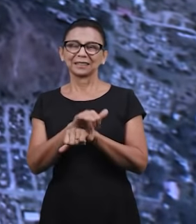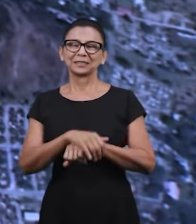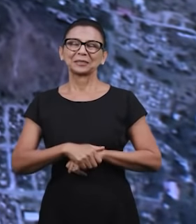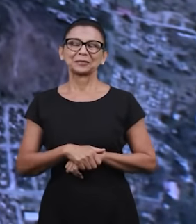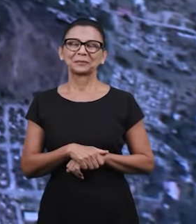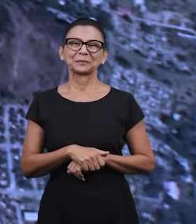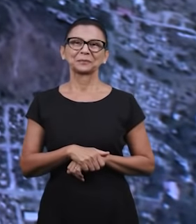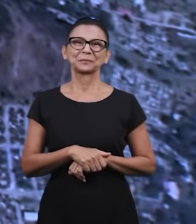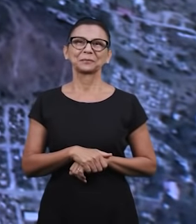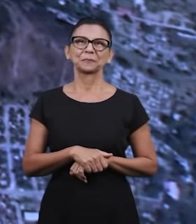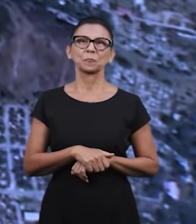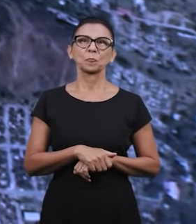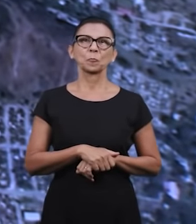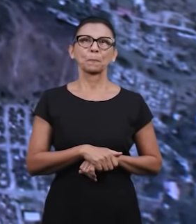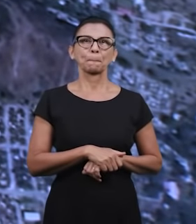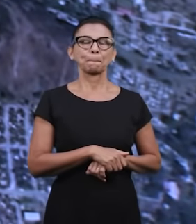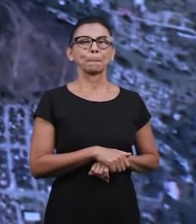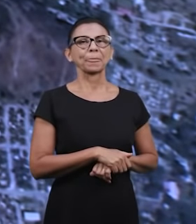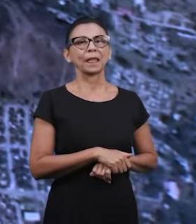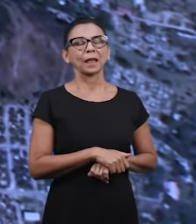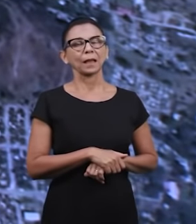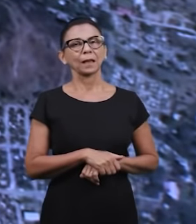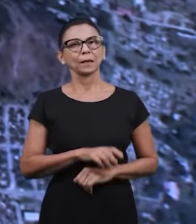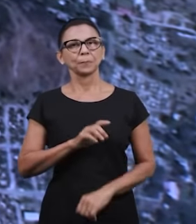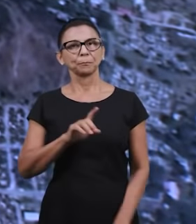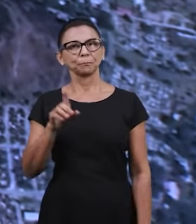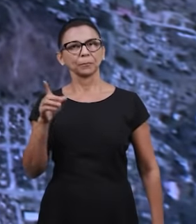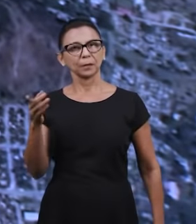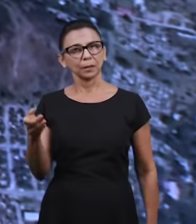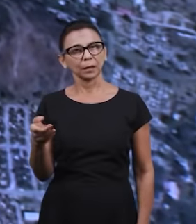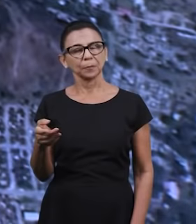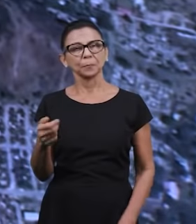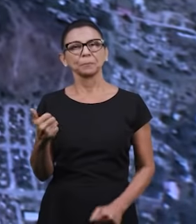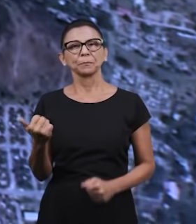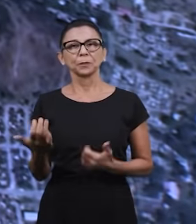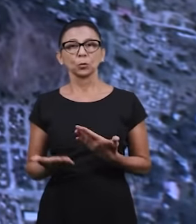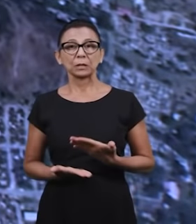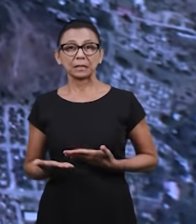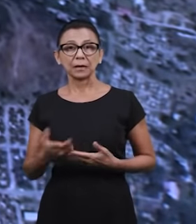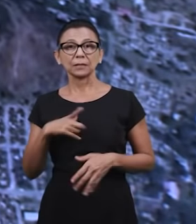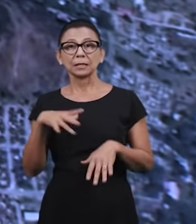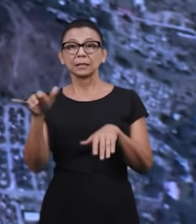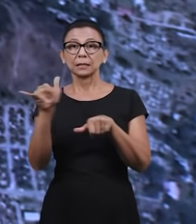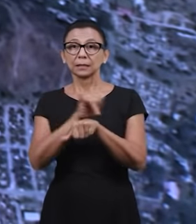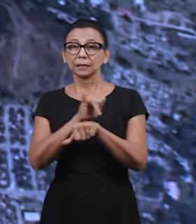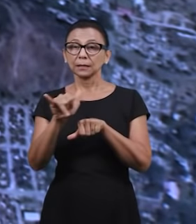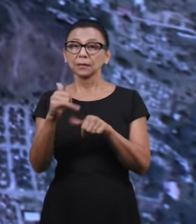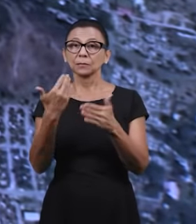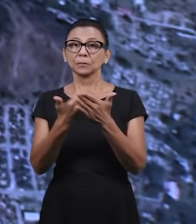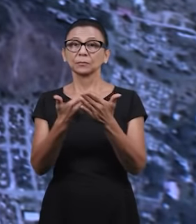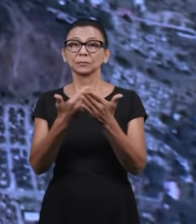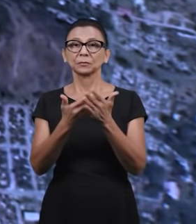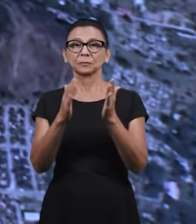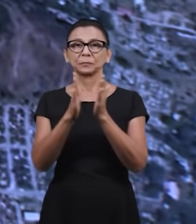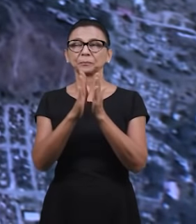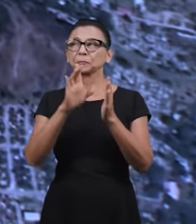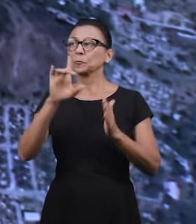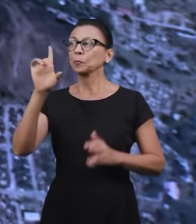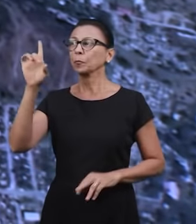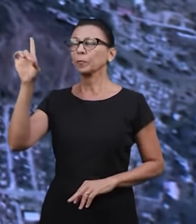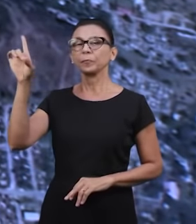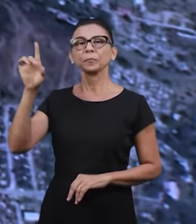é que os irmãos têm tido estratégias para estudar a palavra do Senhor